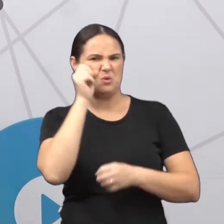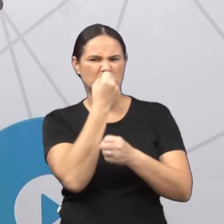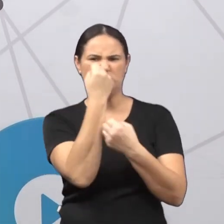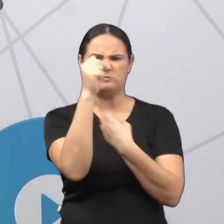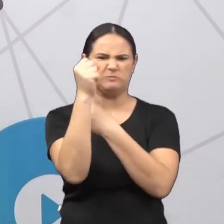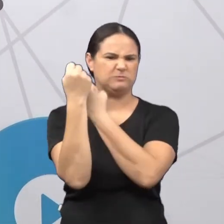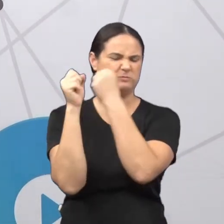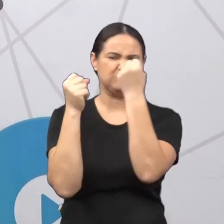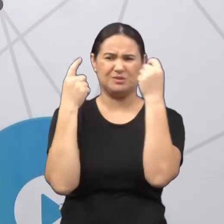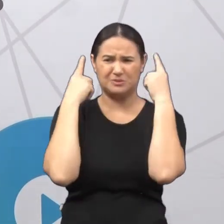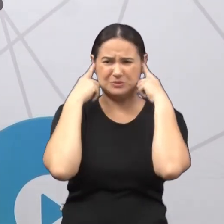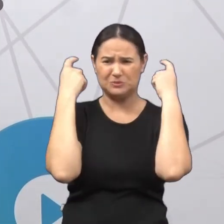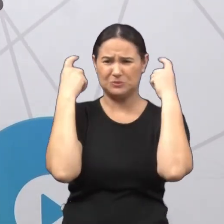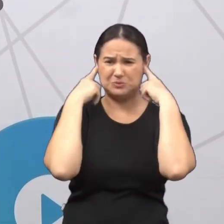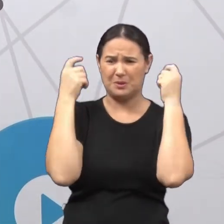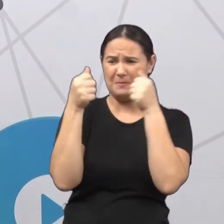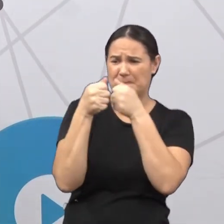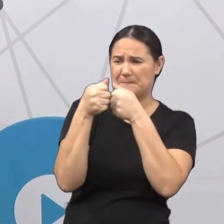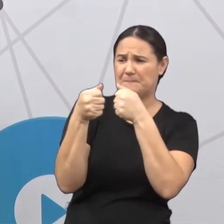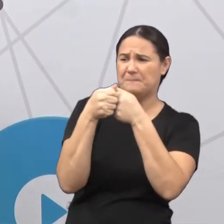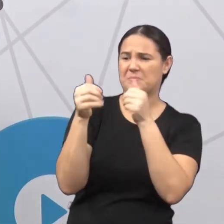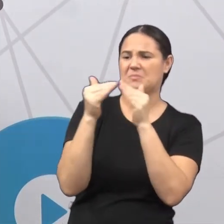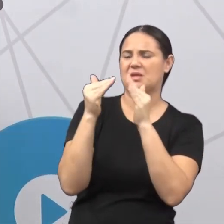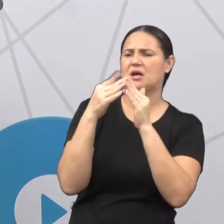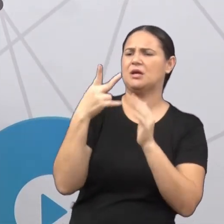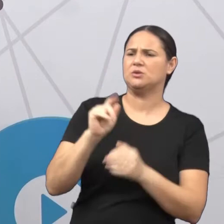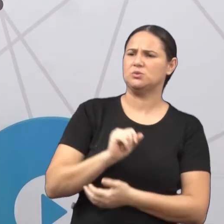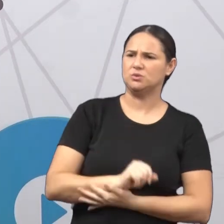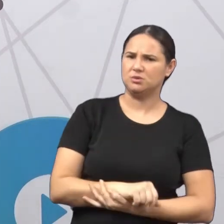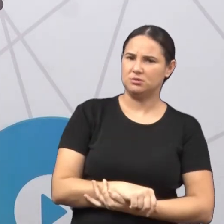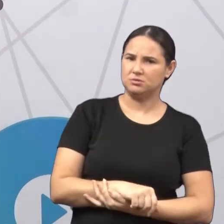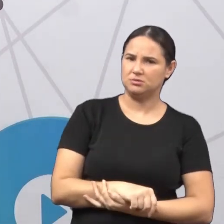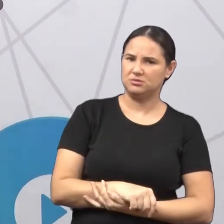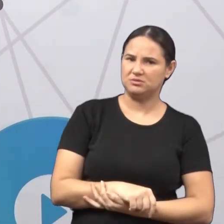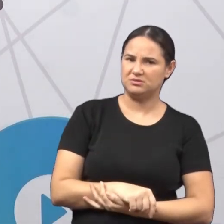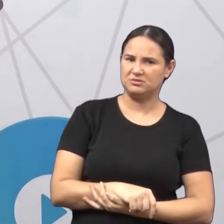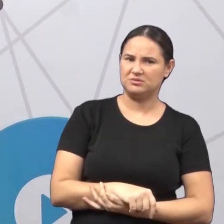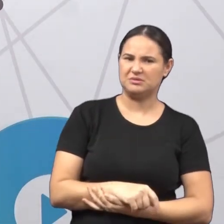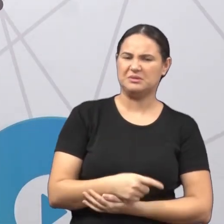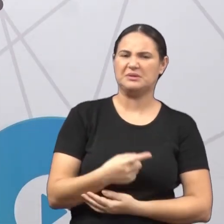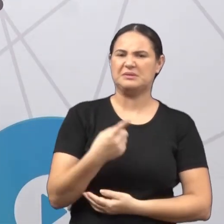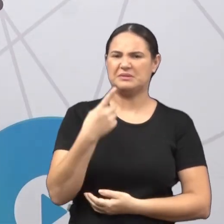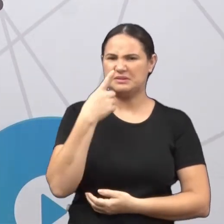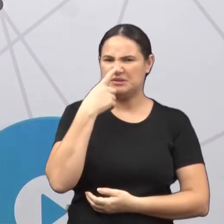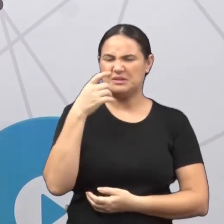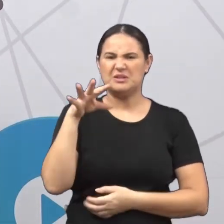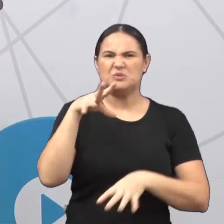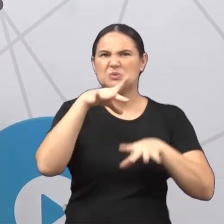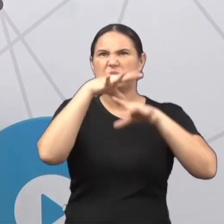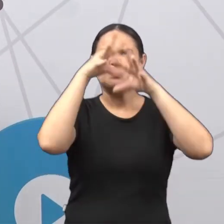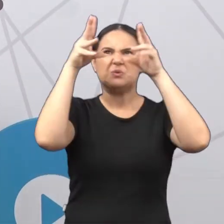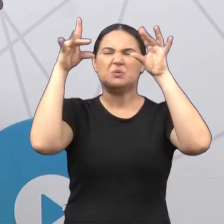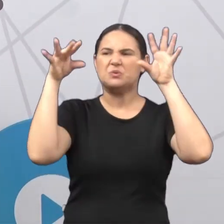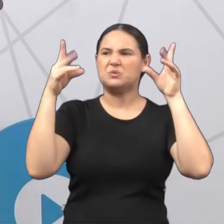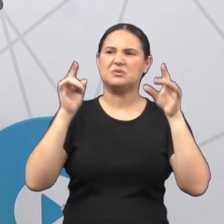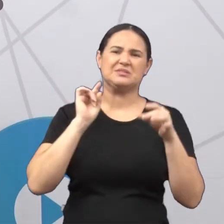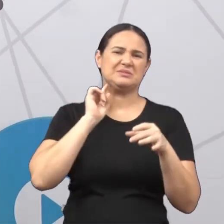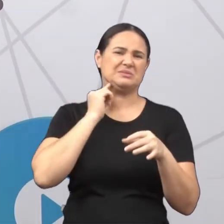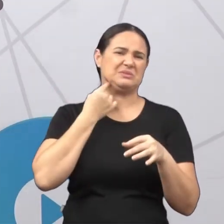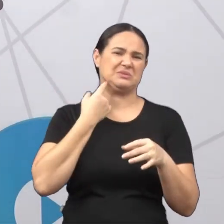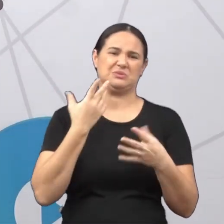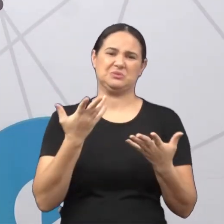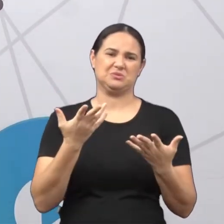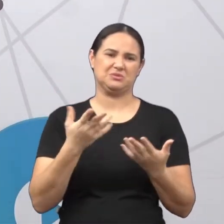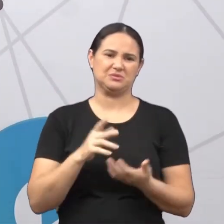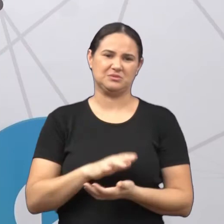barulho, aquela poluição, eles liberam tóxicos, liberam gases, liberam fumaça,